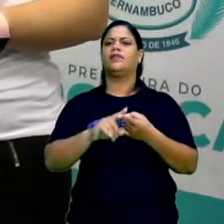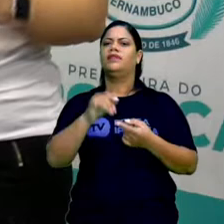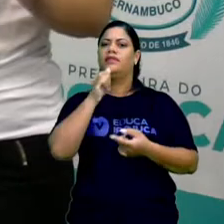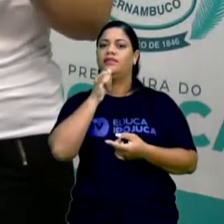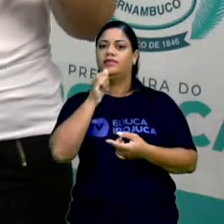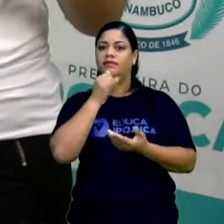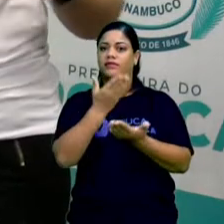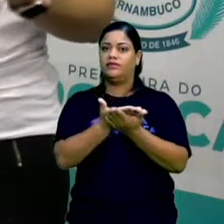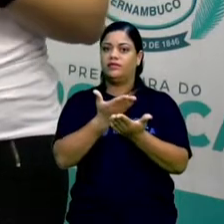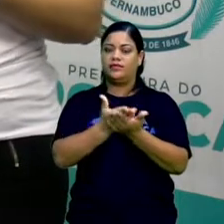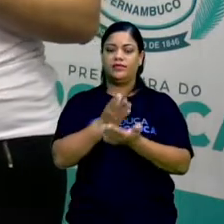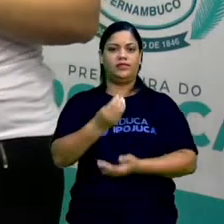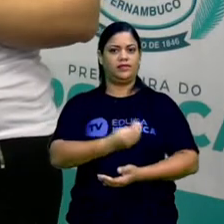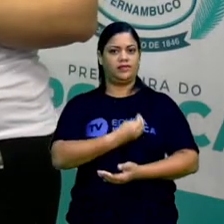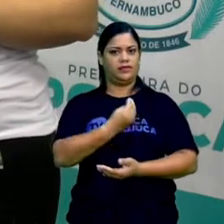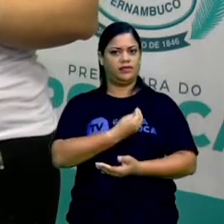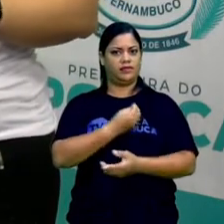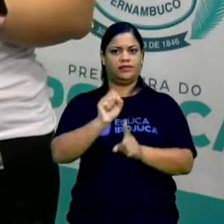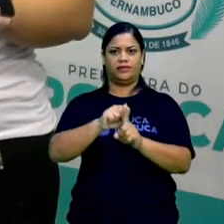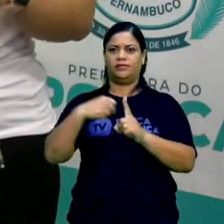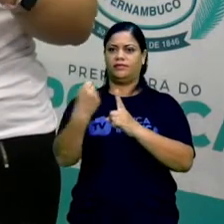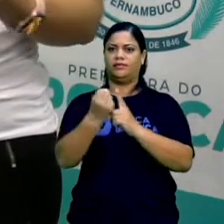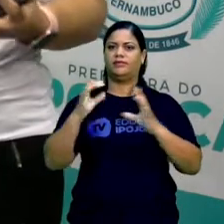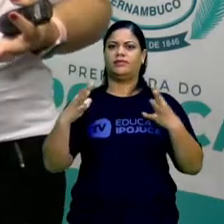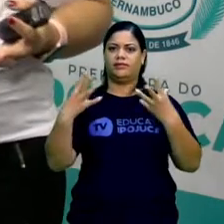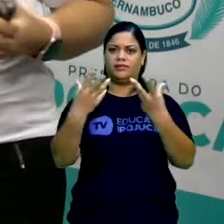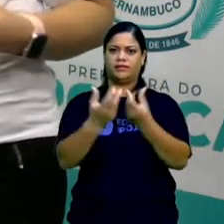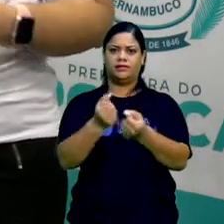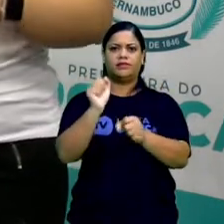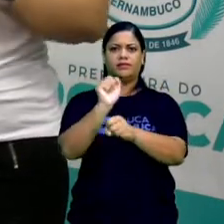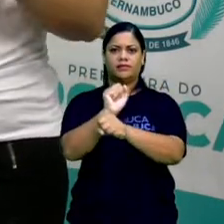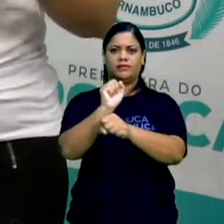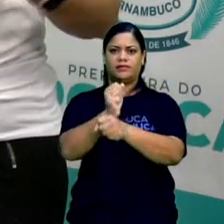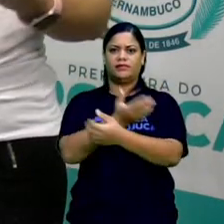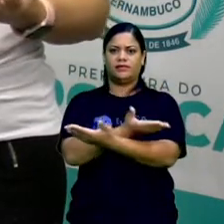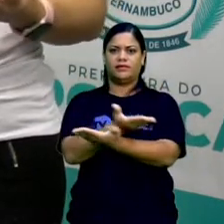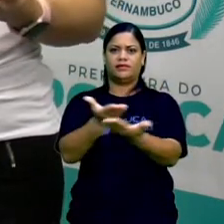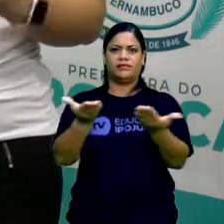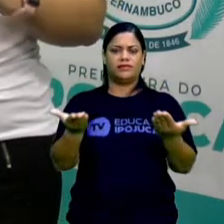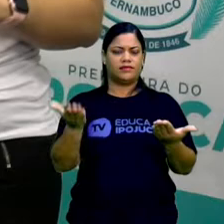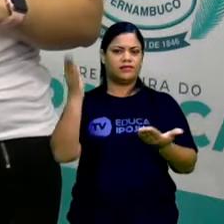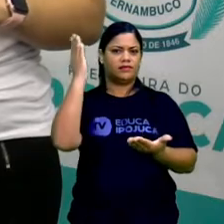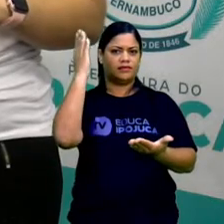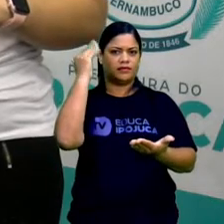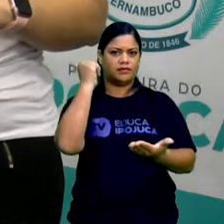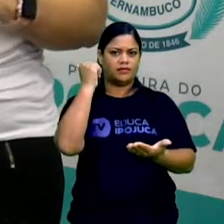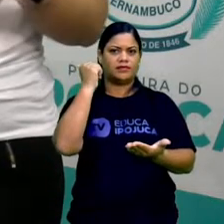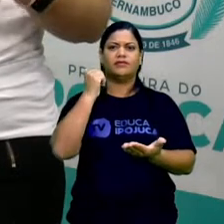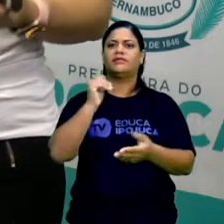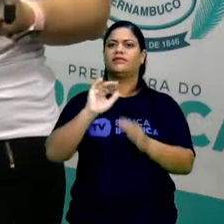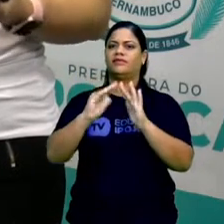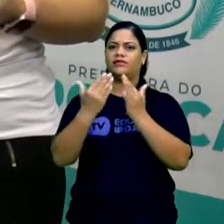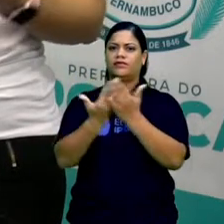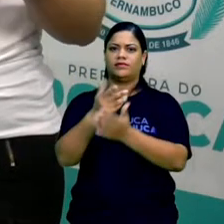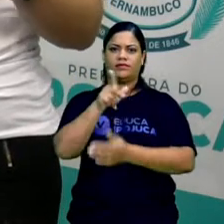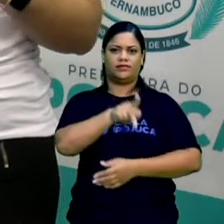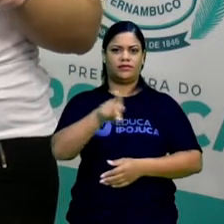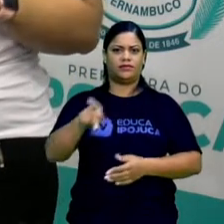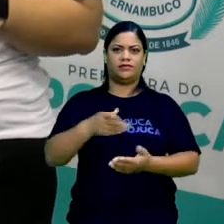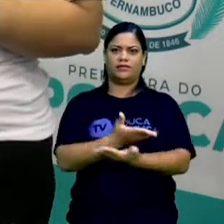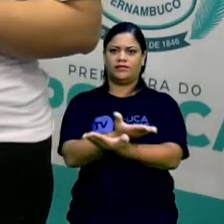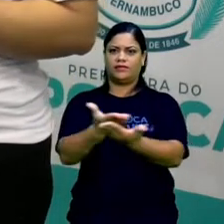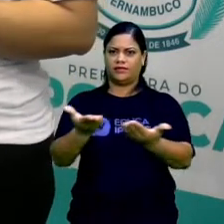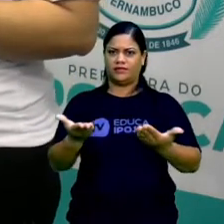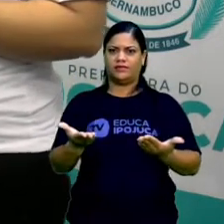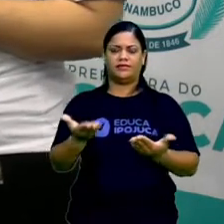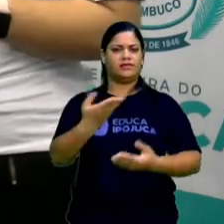das aulas, mas na vida social como um todo. Então, espero que vocês tenham discutido um pouco disso na escola com os professores de vocês e com